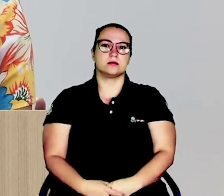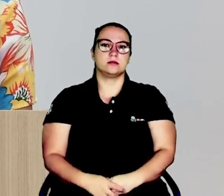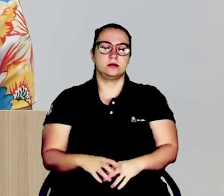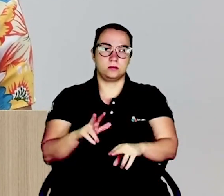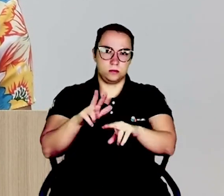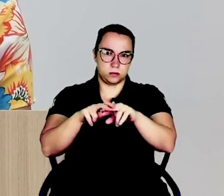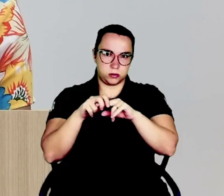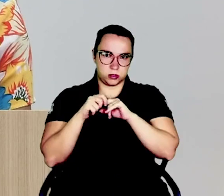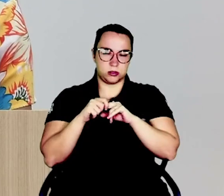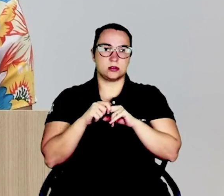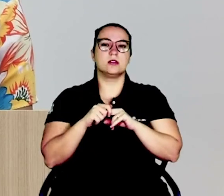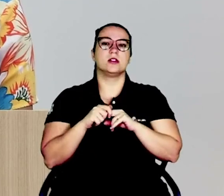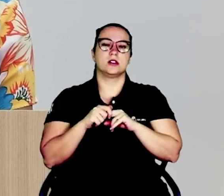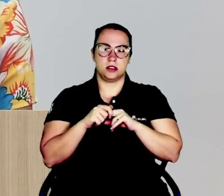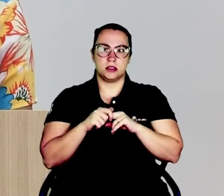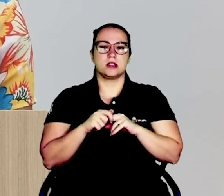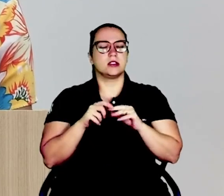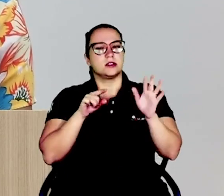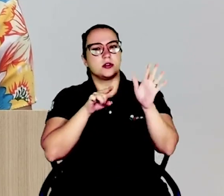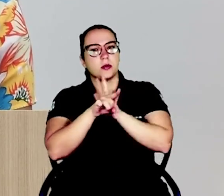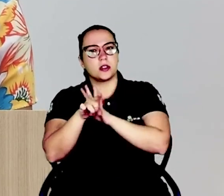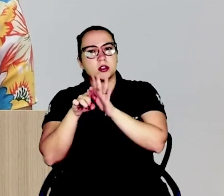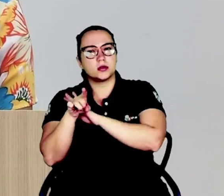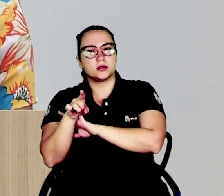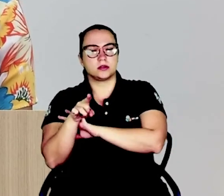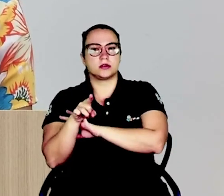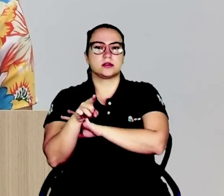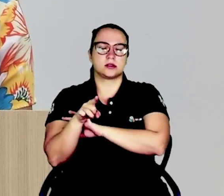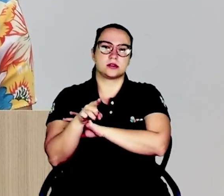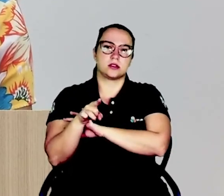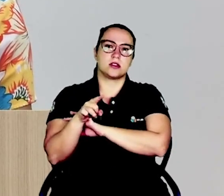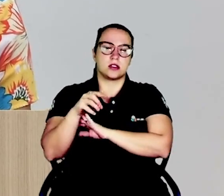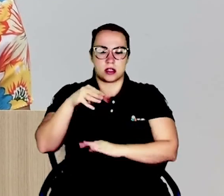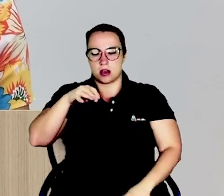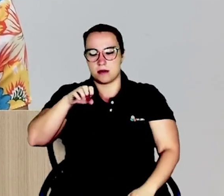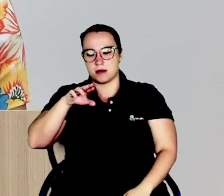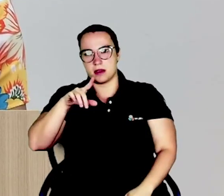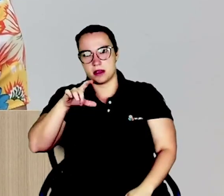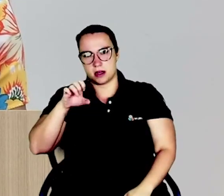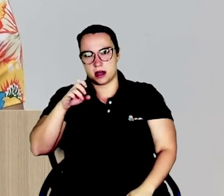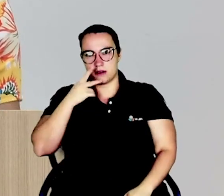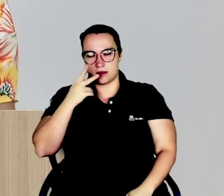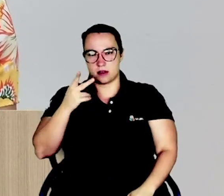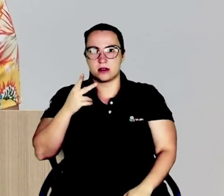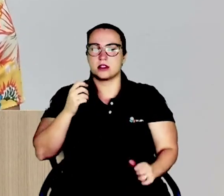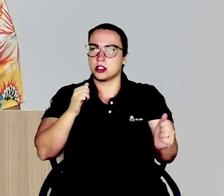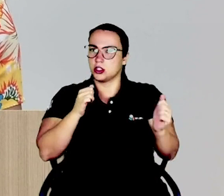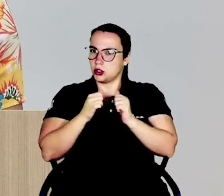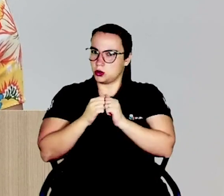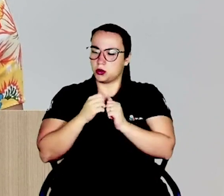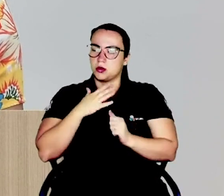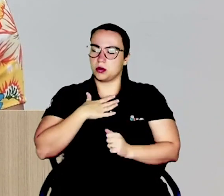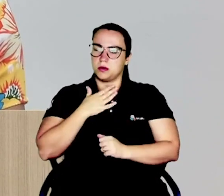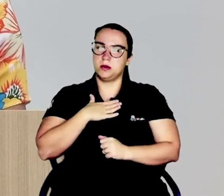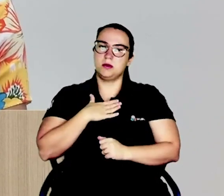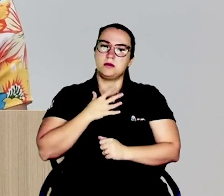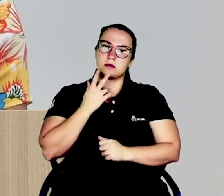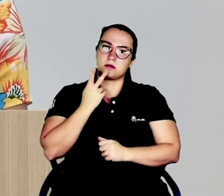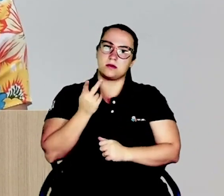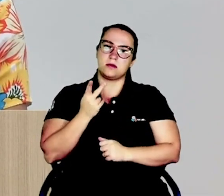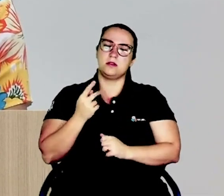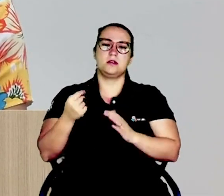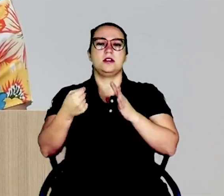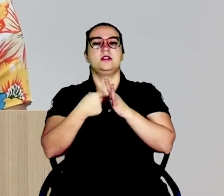que, muitas vezes, a gente é questionado. Eu já vi a Mirelli, por exemplo, que está sempre conosco, comigo e com a Karina, ser